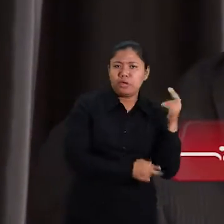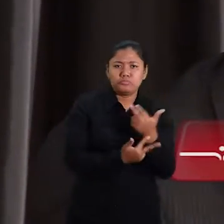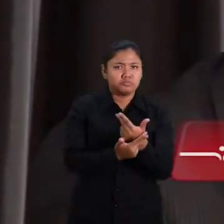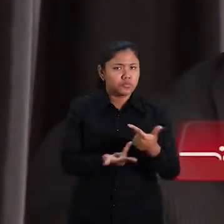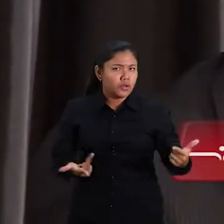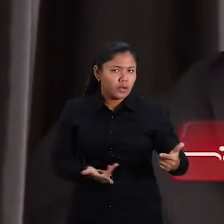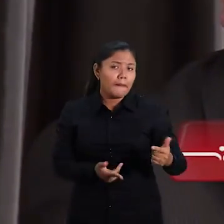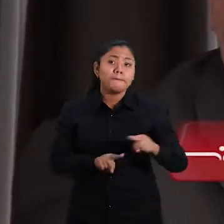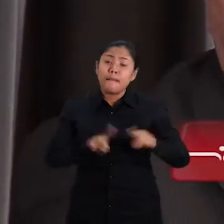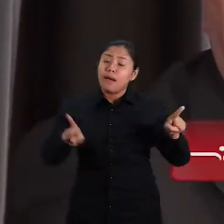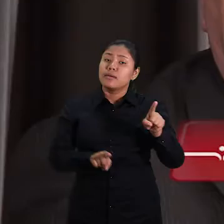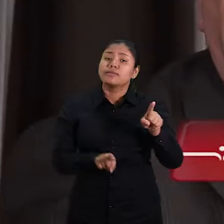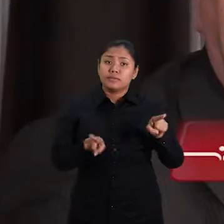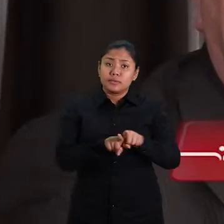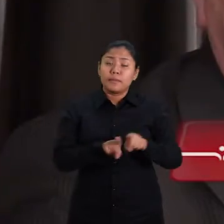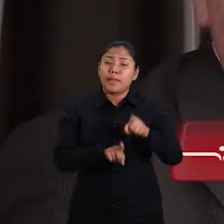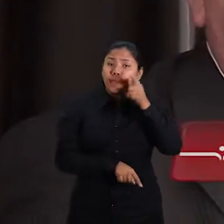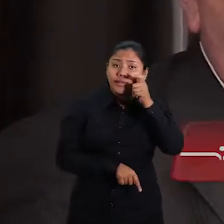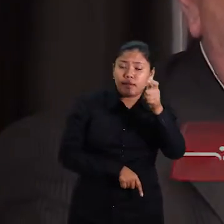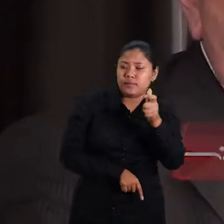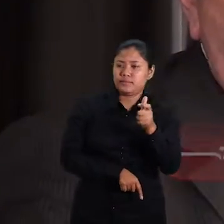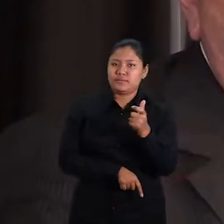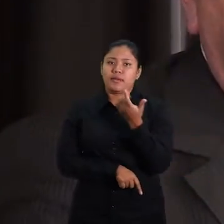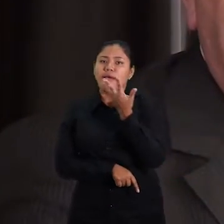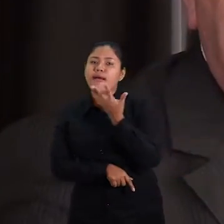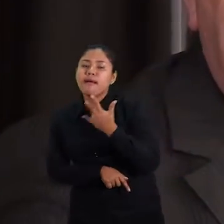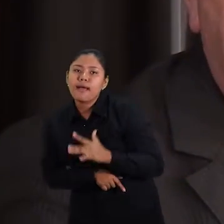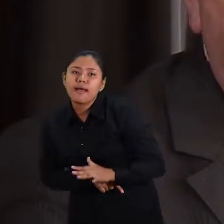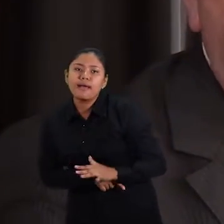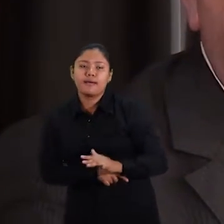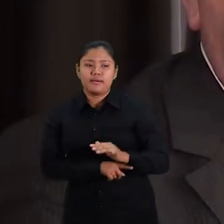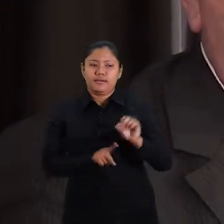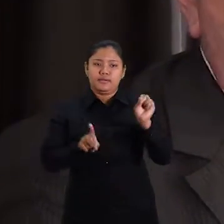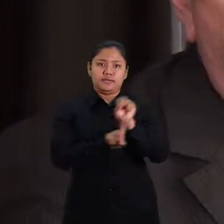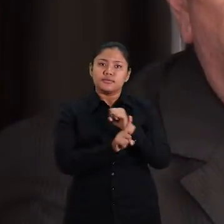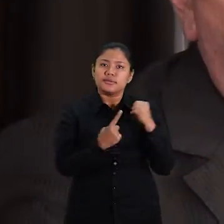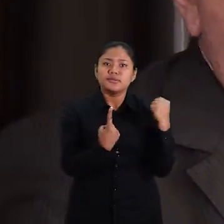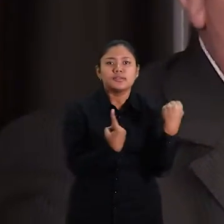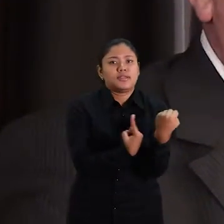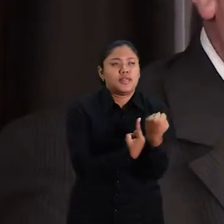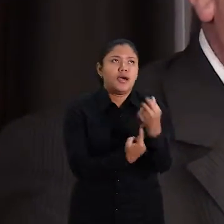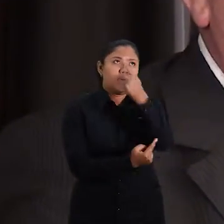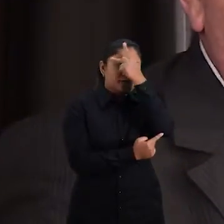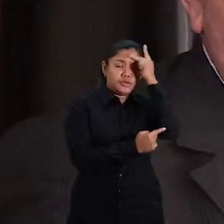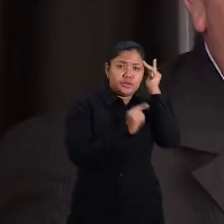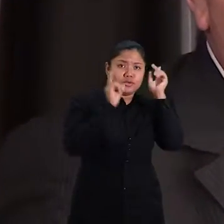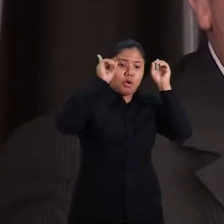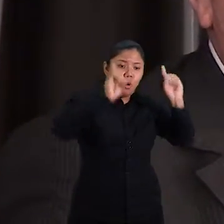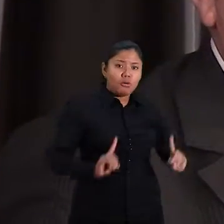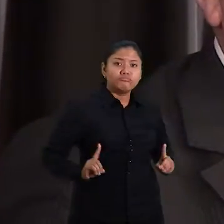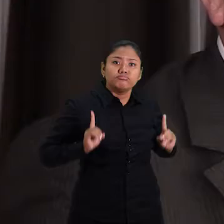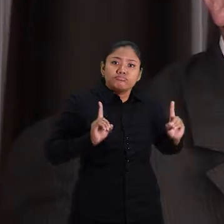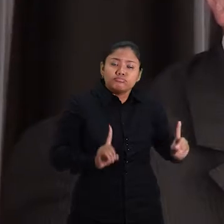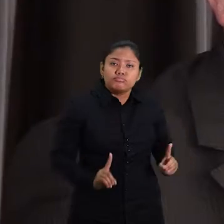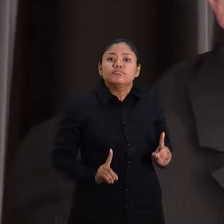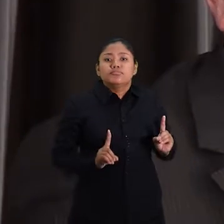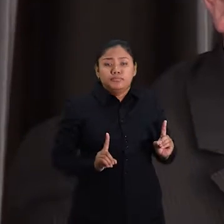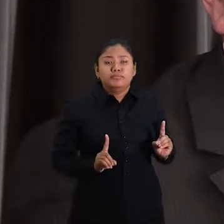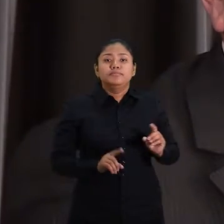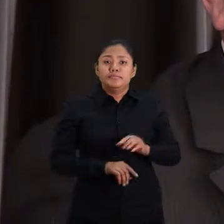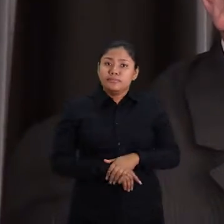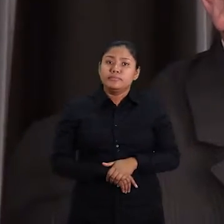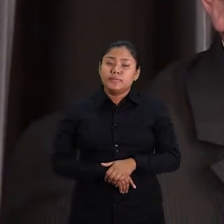o interesse das crianças, da cidadania de um modo geral, como os portadores de necessidades